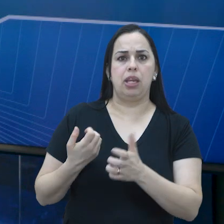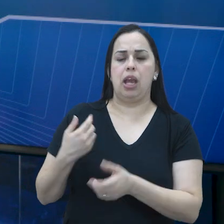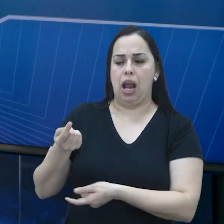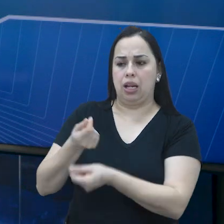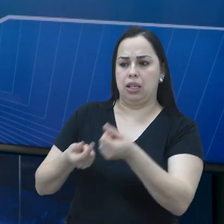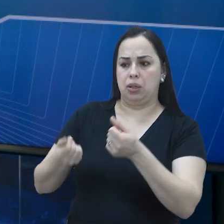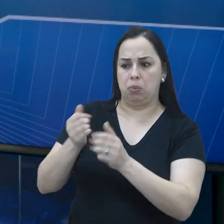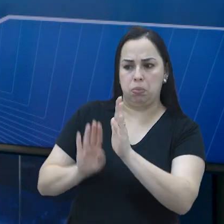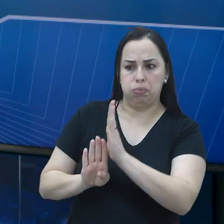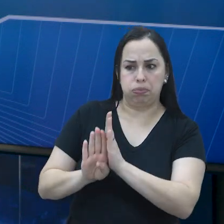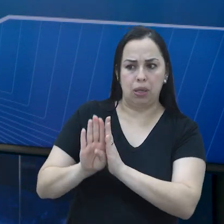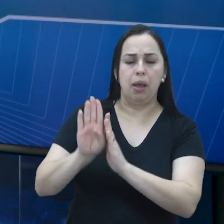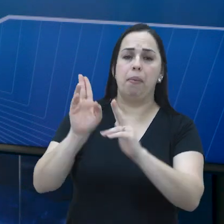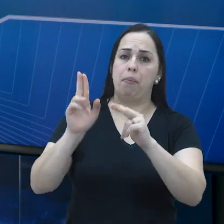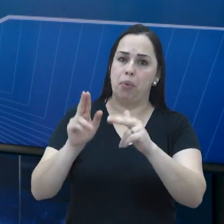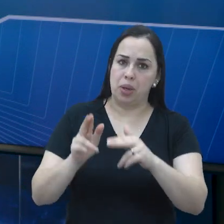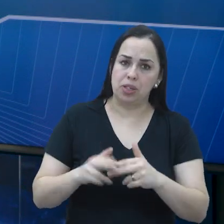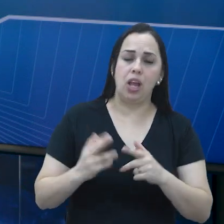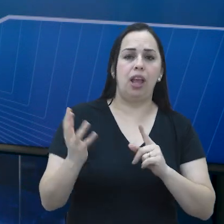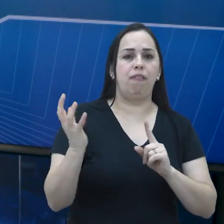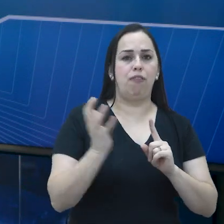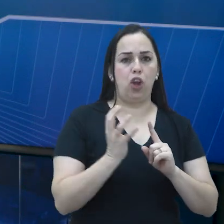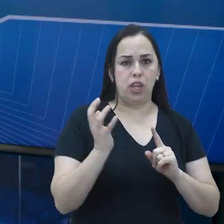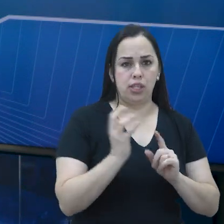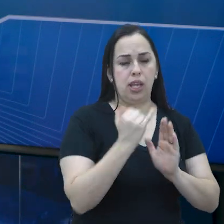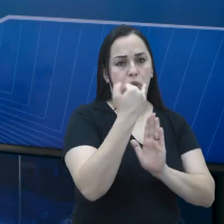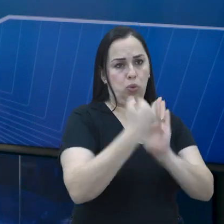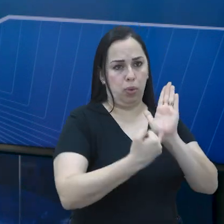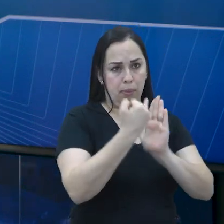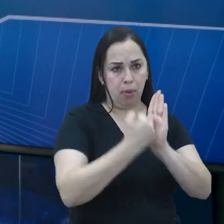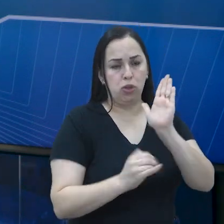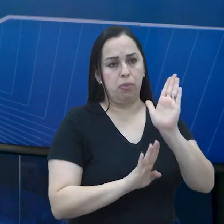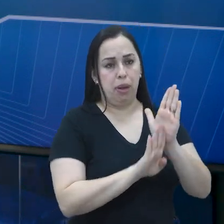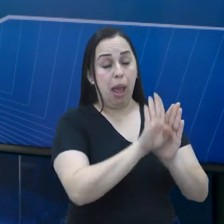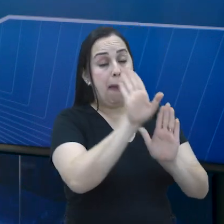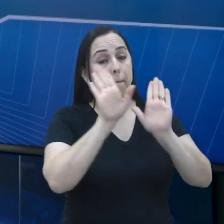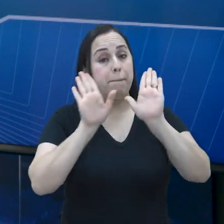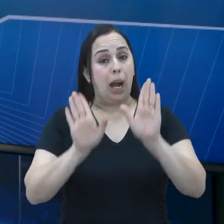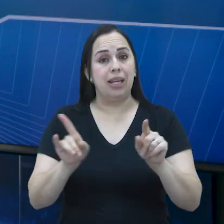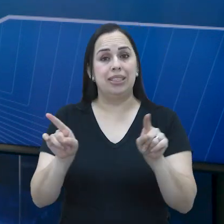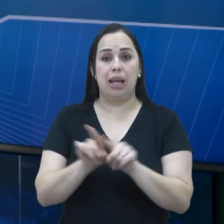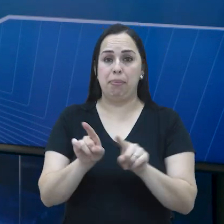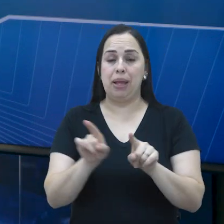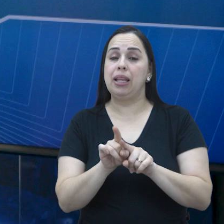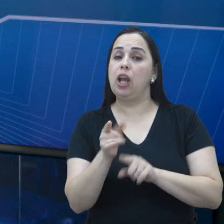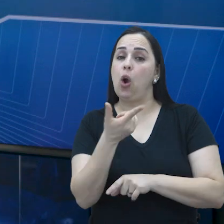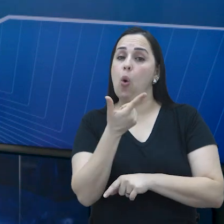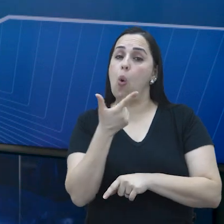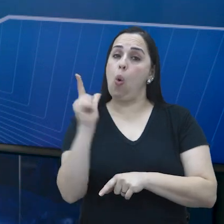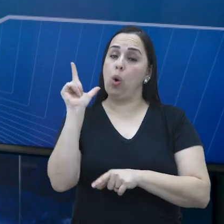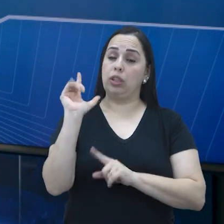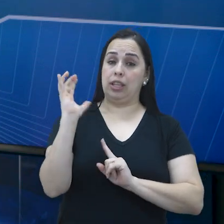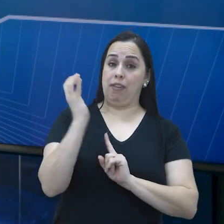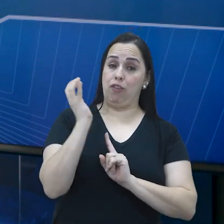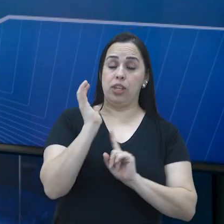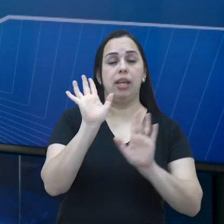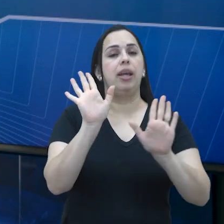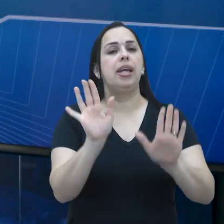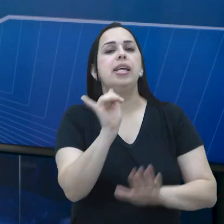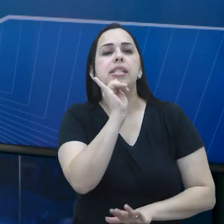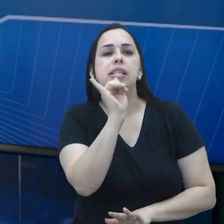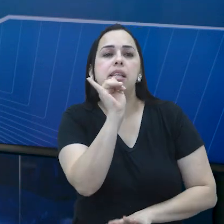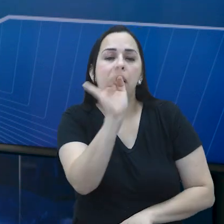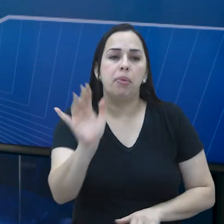econômico, e isso traz reflexos, isso traz consequências para o aumento da arrecadação, mas também existem outros fatores. Por